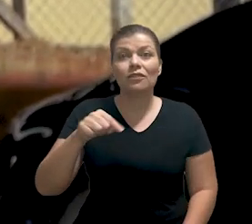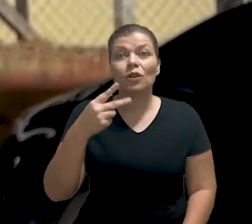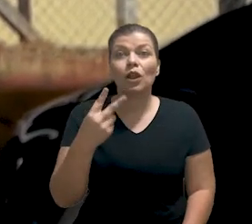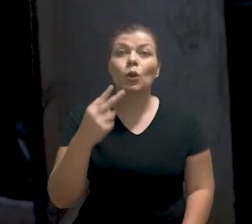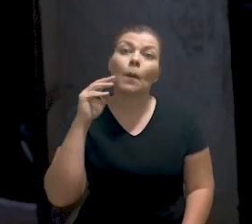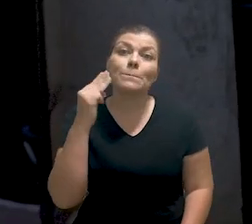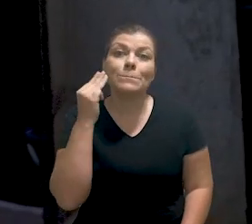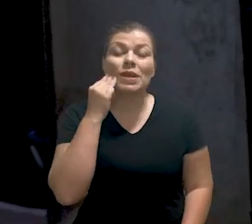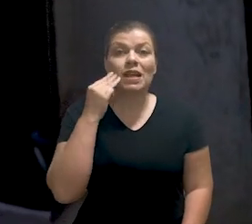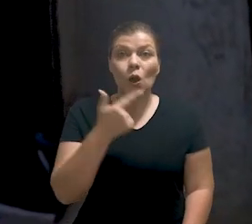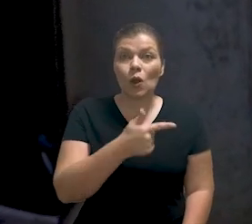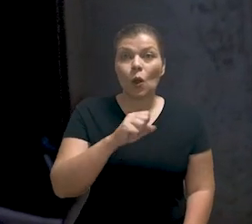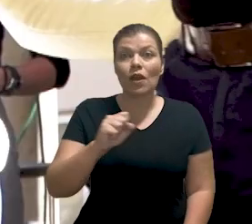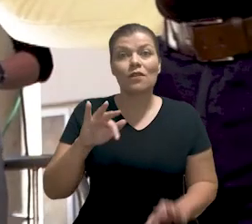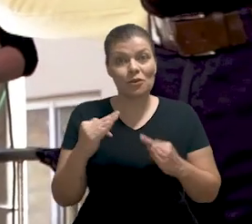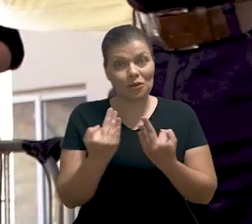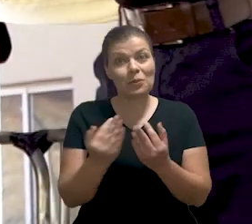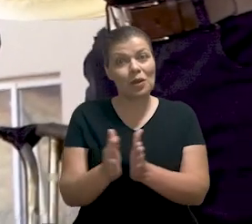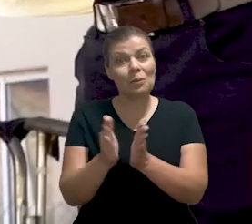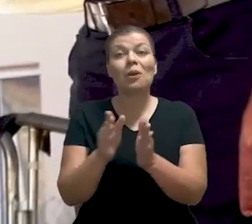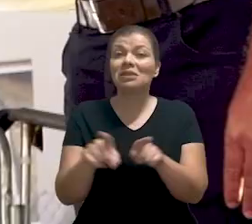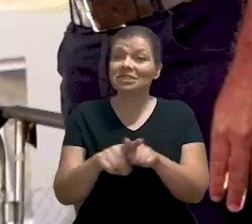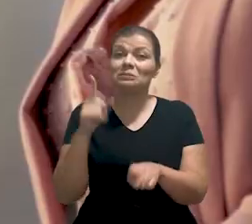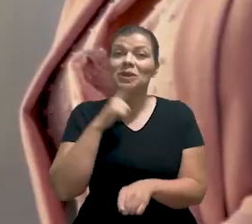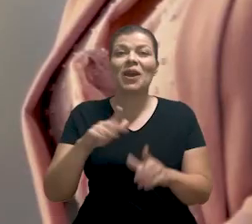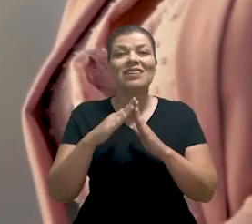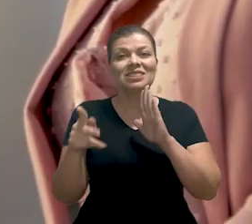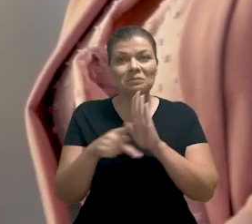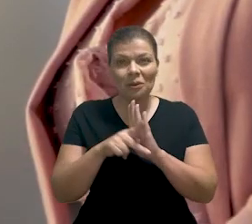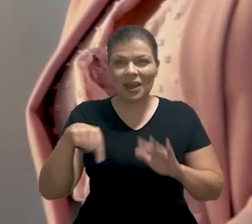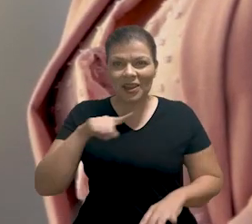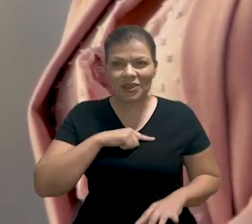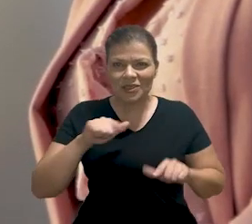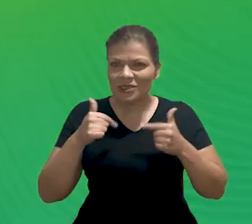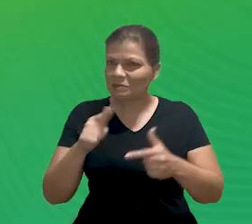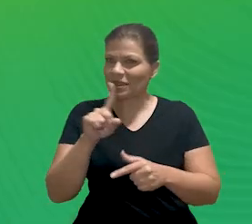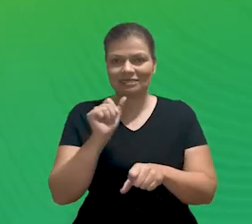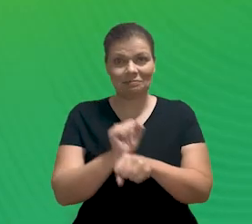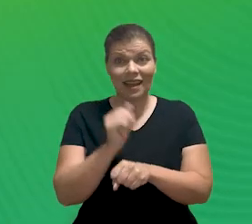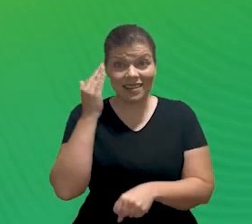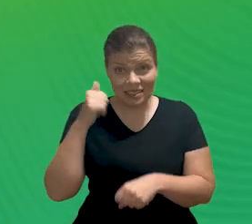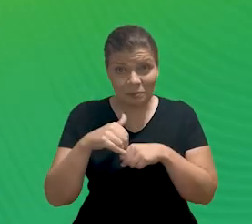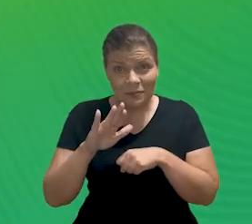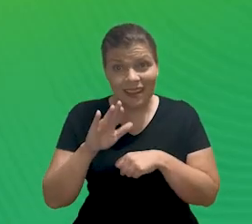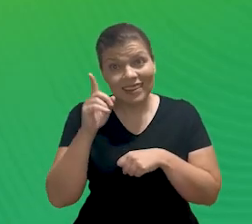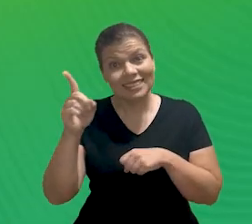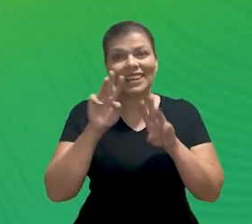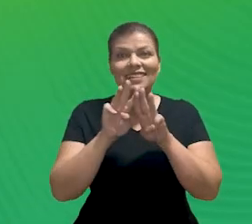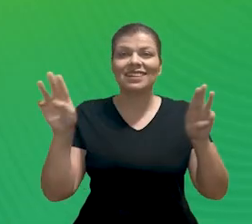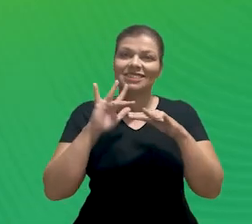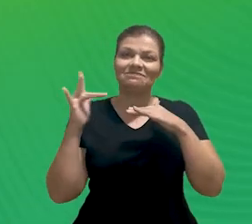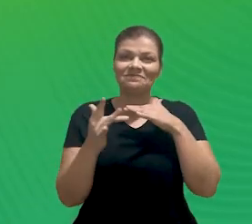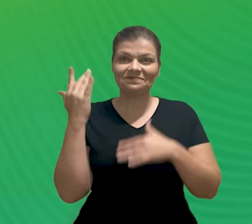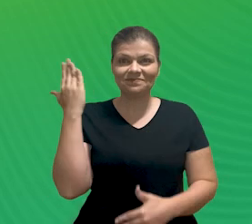288 famílias de baixa renda também receberam a casa própria. Nosso trabalho não para. Quer saber mais? Acesse o site